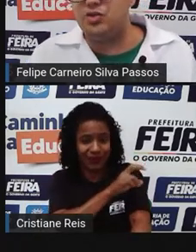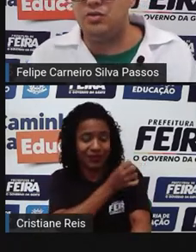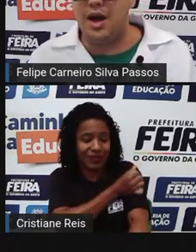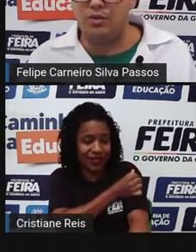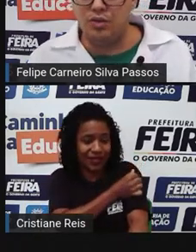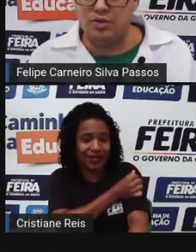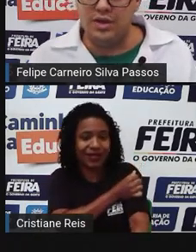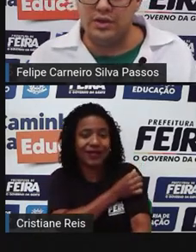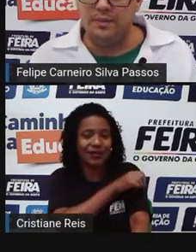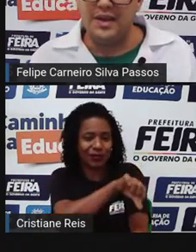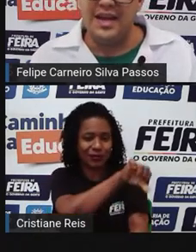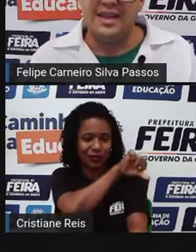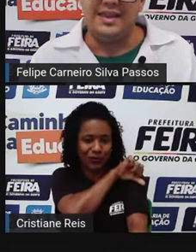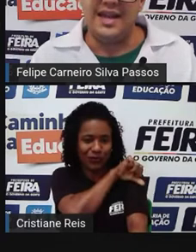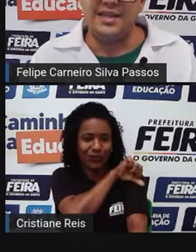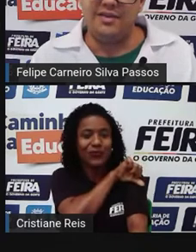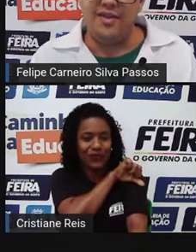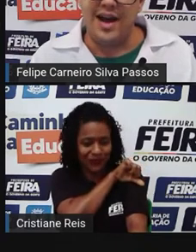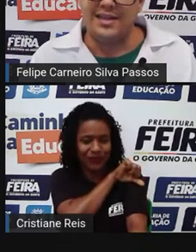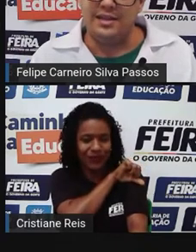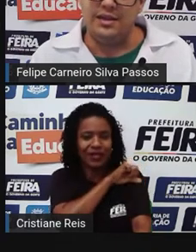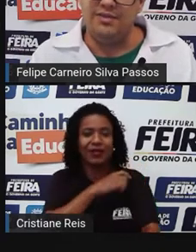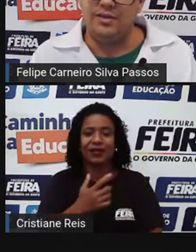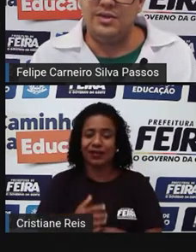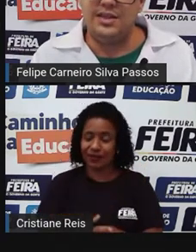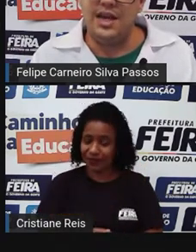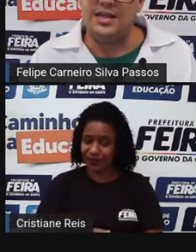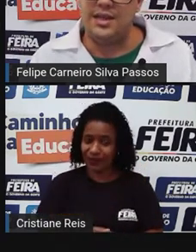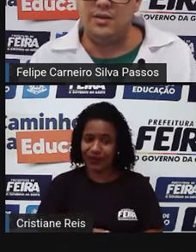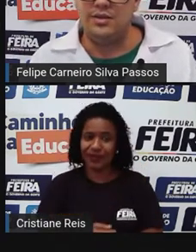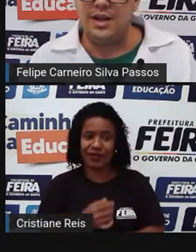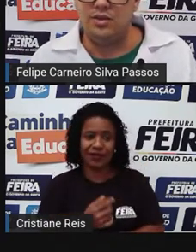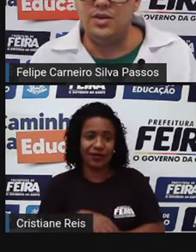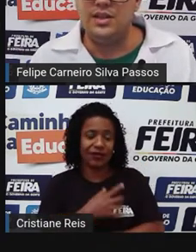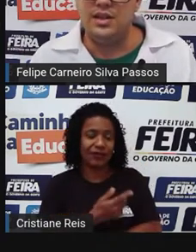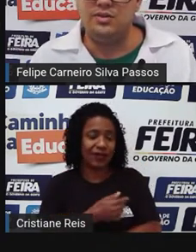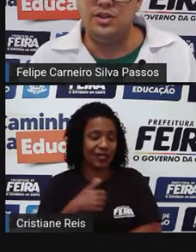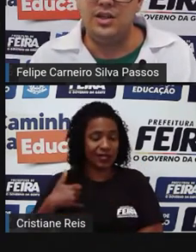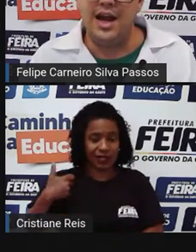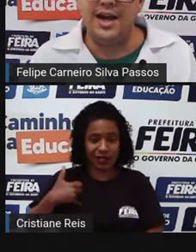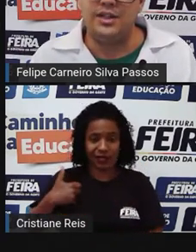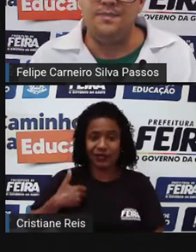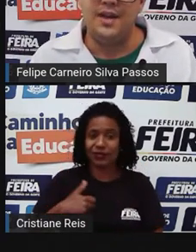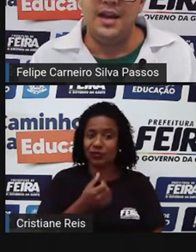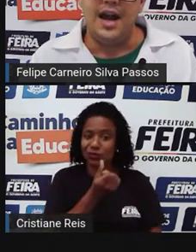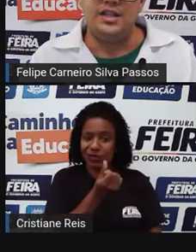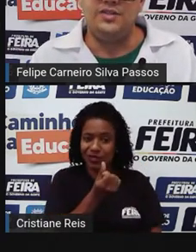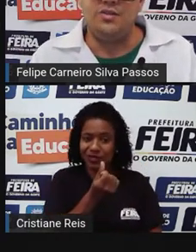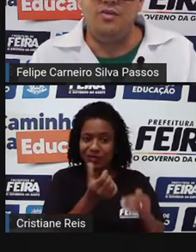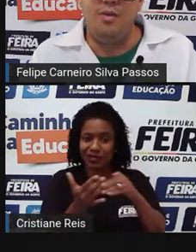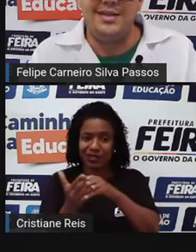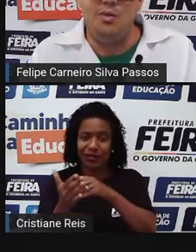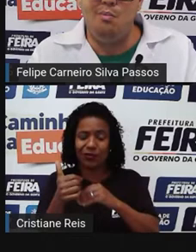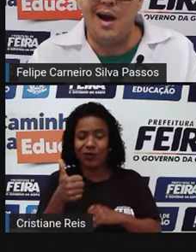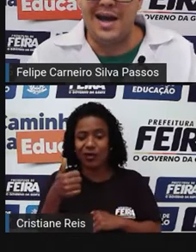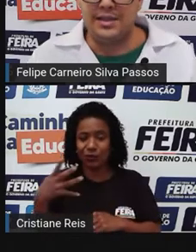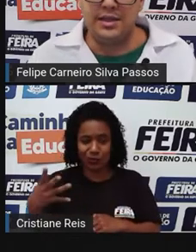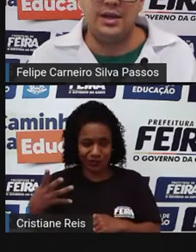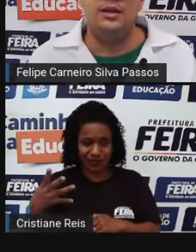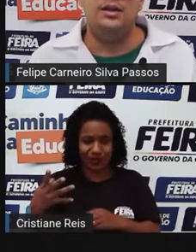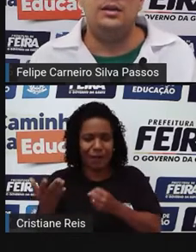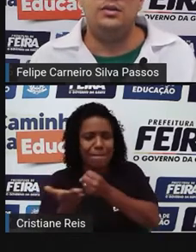sexto ao nono ano. Nessa fase, que vai dos seis aos 14 anos de idade, a gente vai ter uma formação